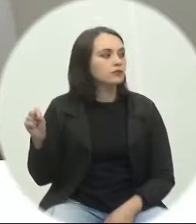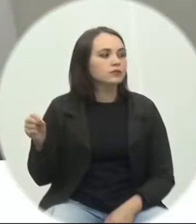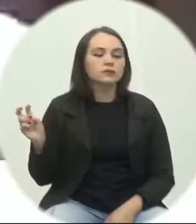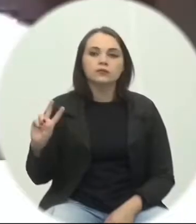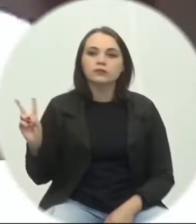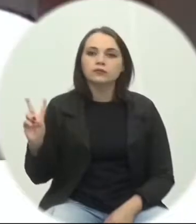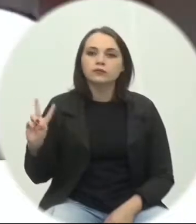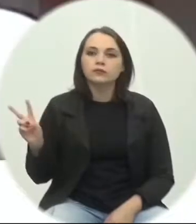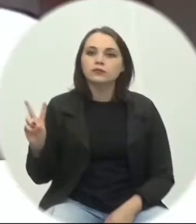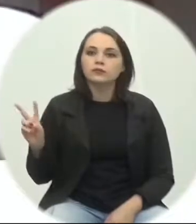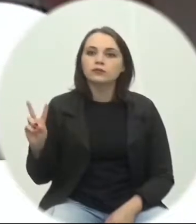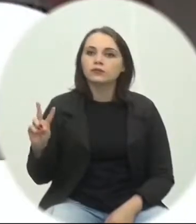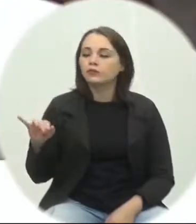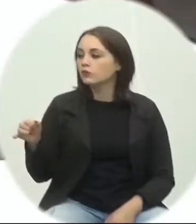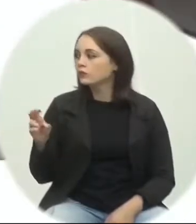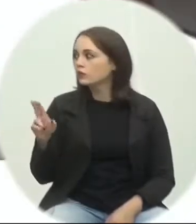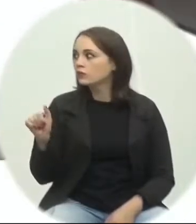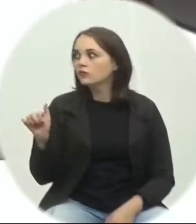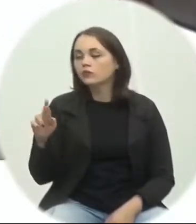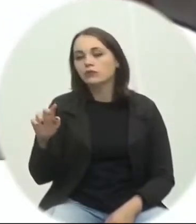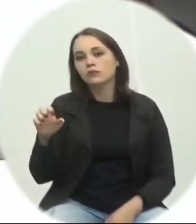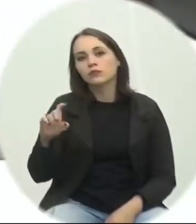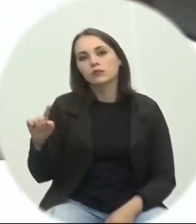senhor presidente. A favor, vereador Juarez Jesus.